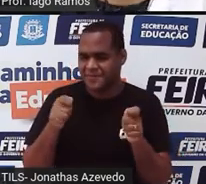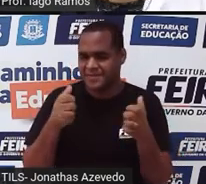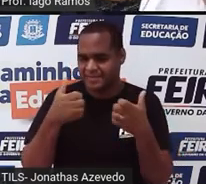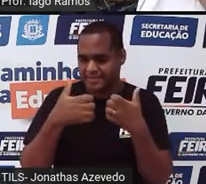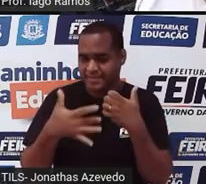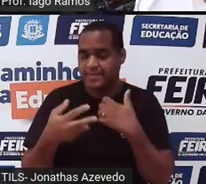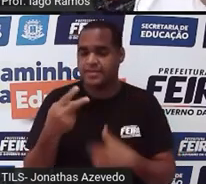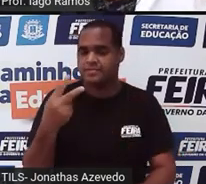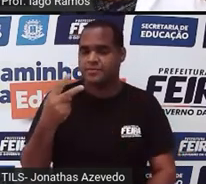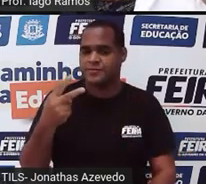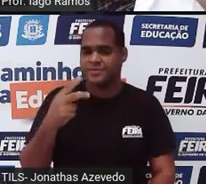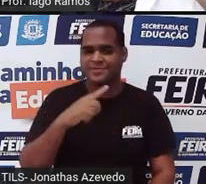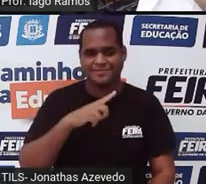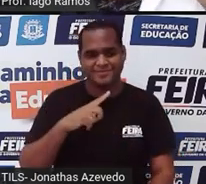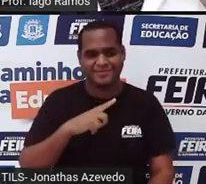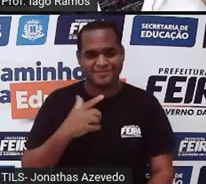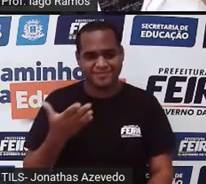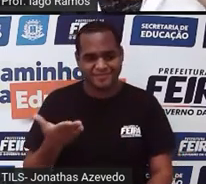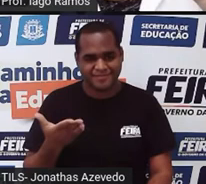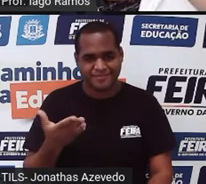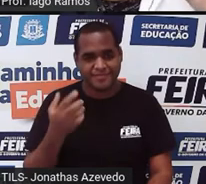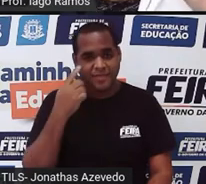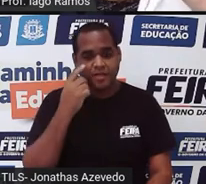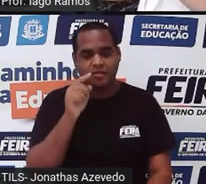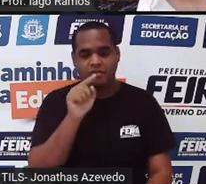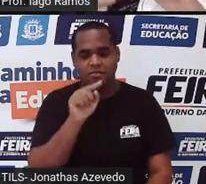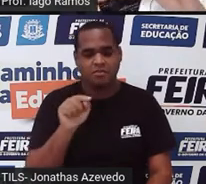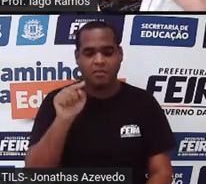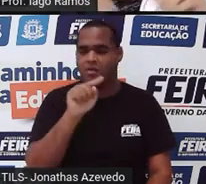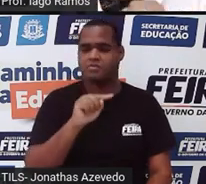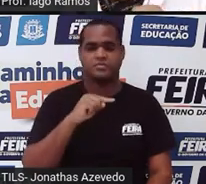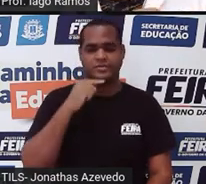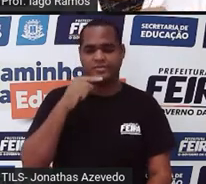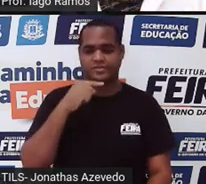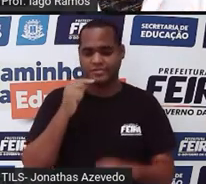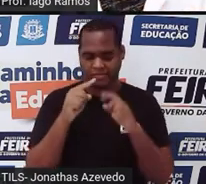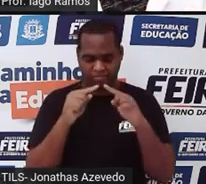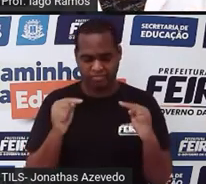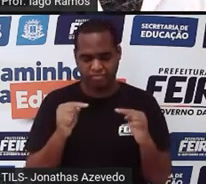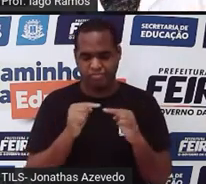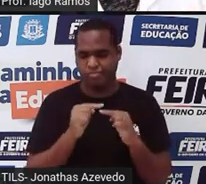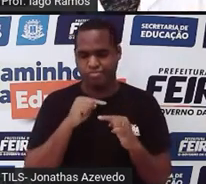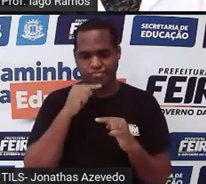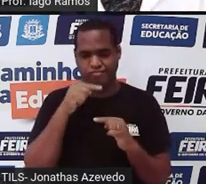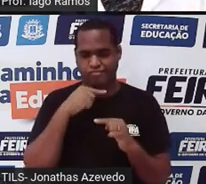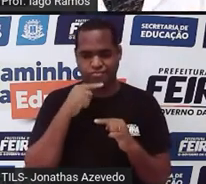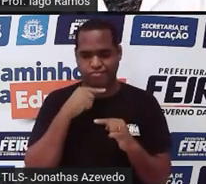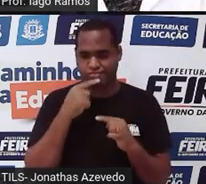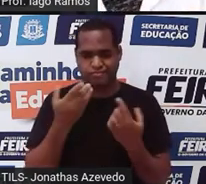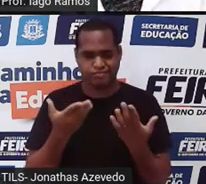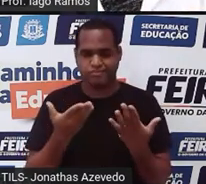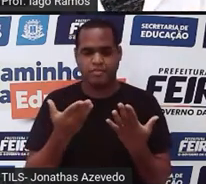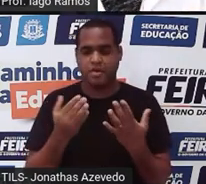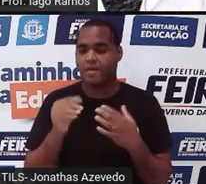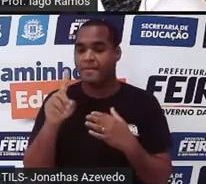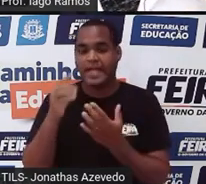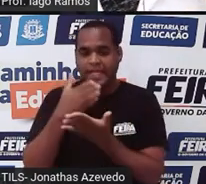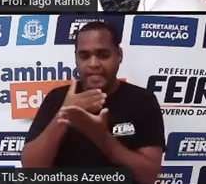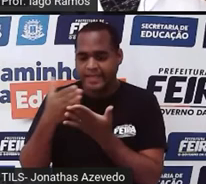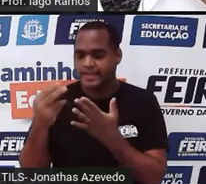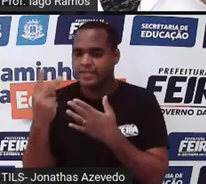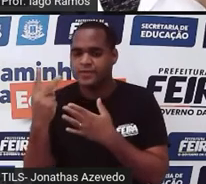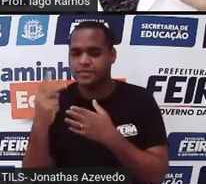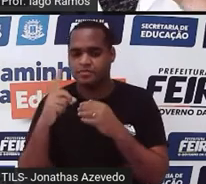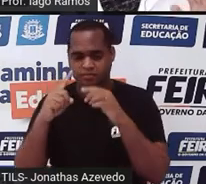gente começa com uma bolinha só. Essa única bolinha não forma um triângulo, tá? Mas a partir da segunda figura, com